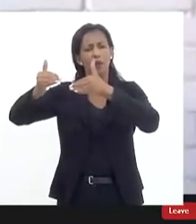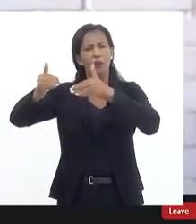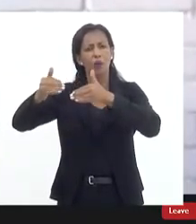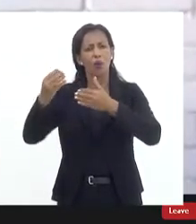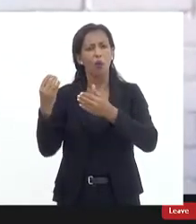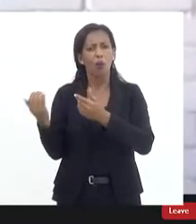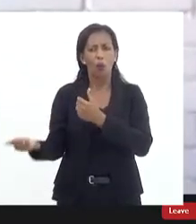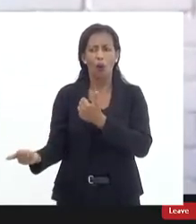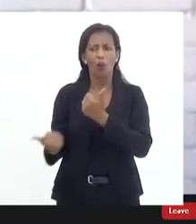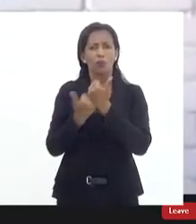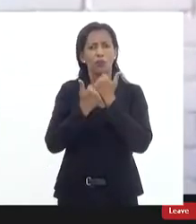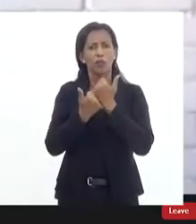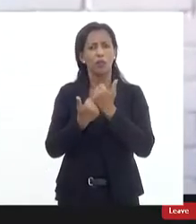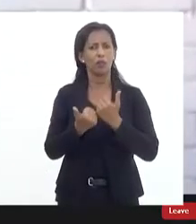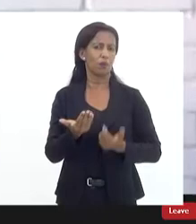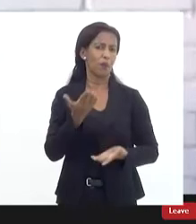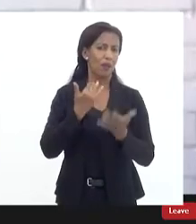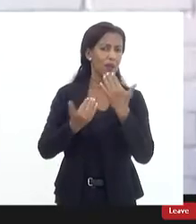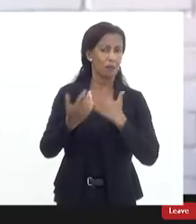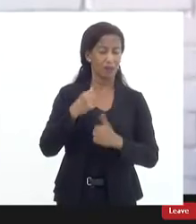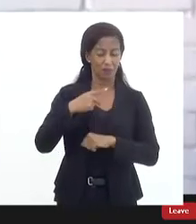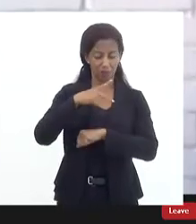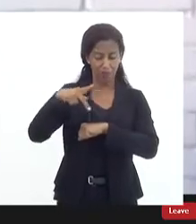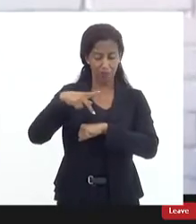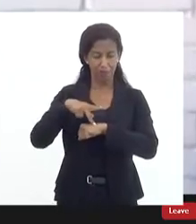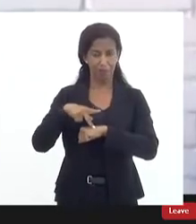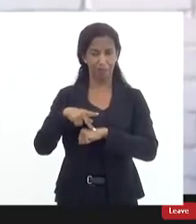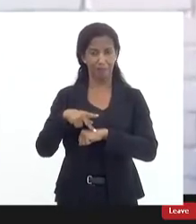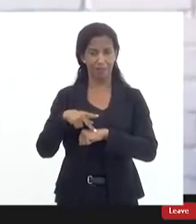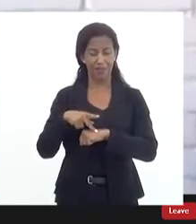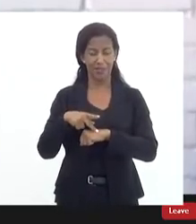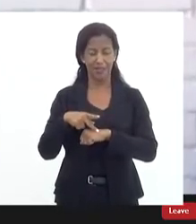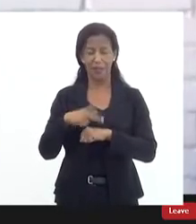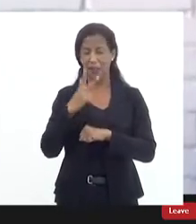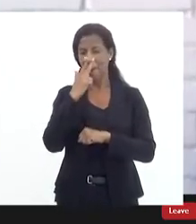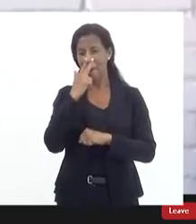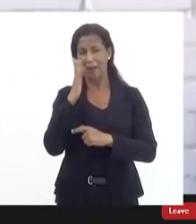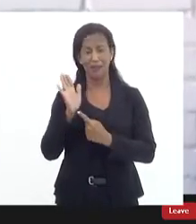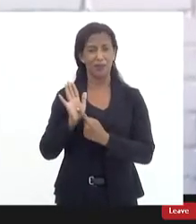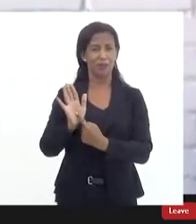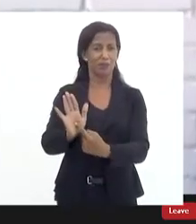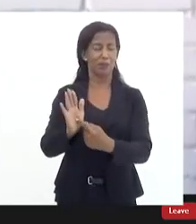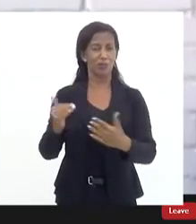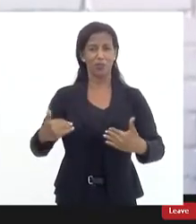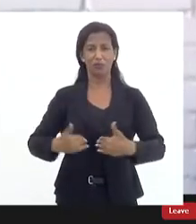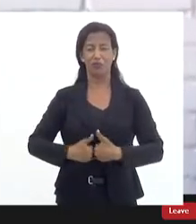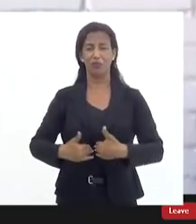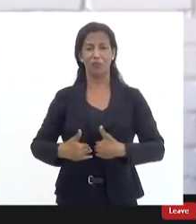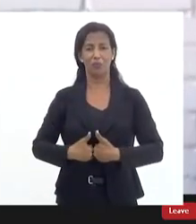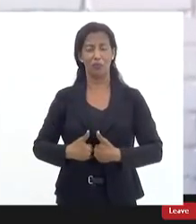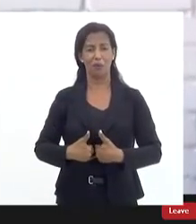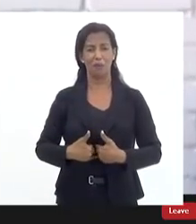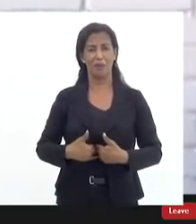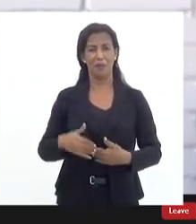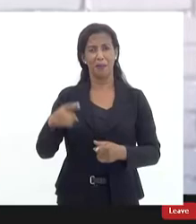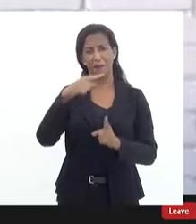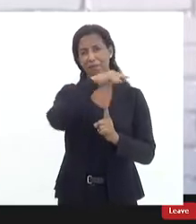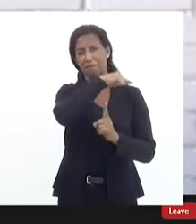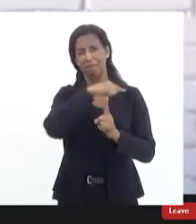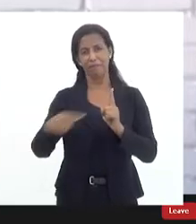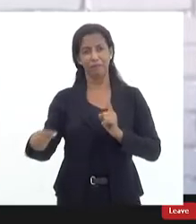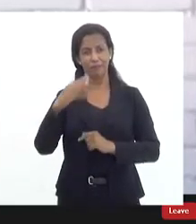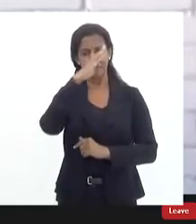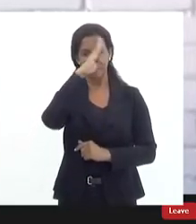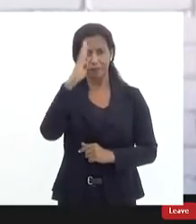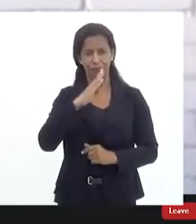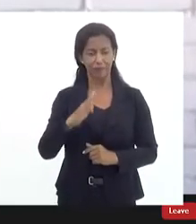alimentação muitas vezes nosso país ele está no mapa da fome voltou para o mapa da fome metade dos brasileiros estão